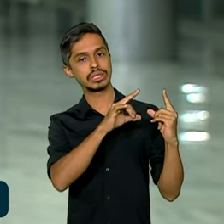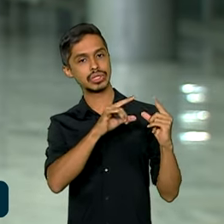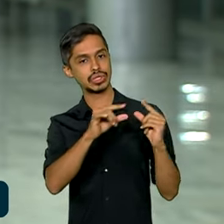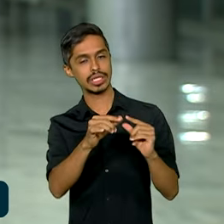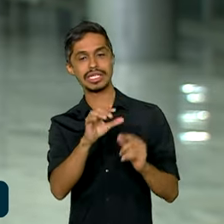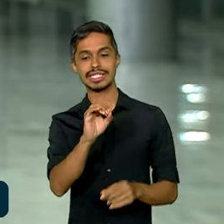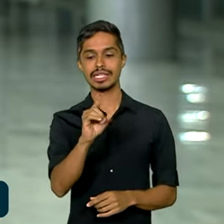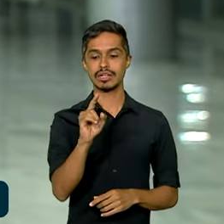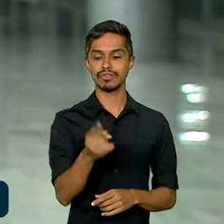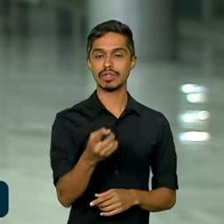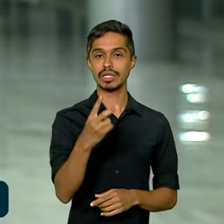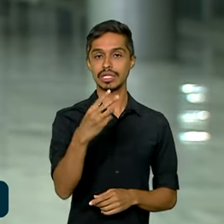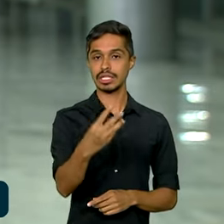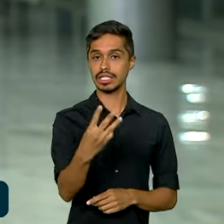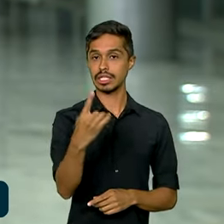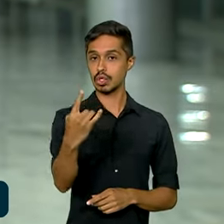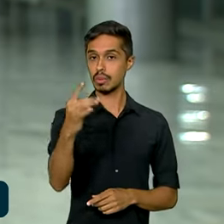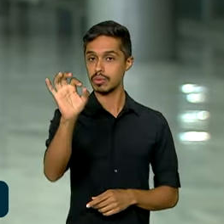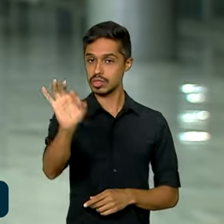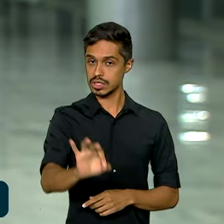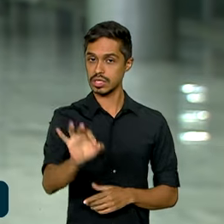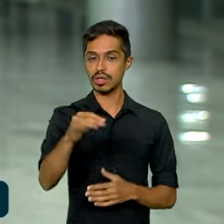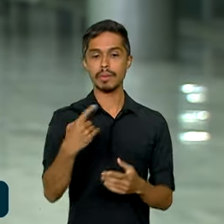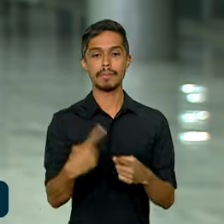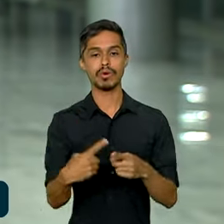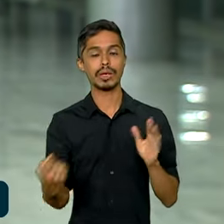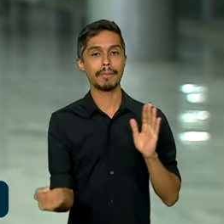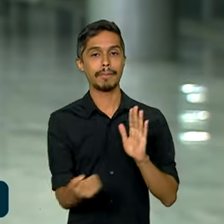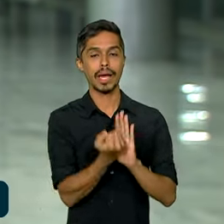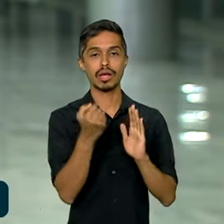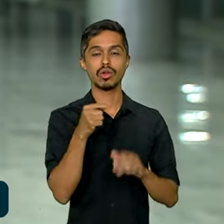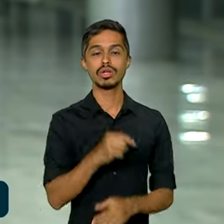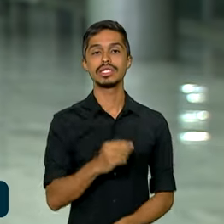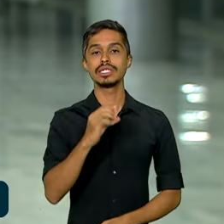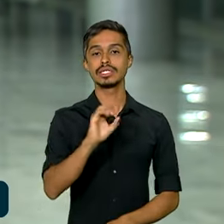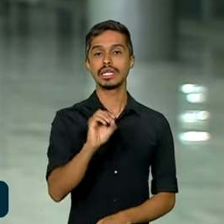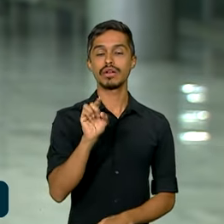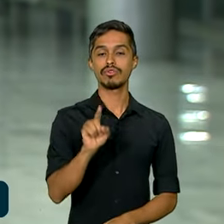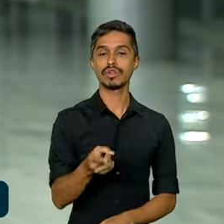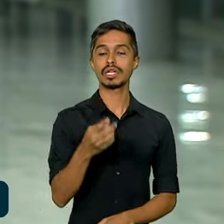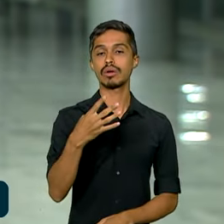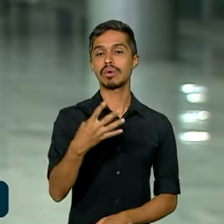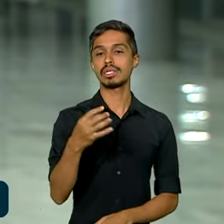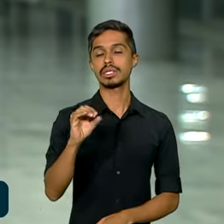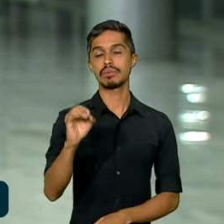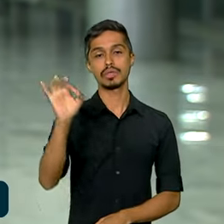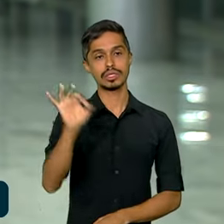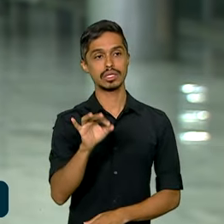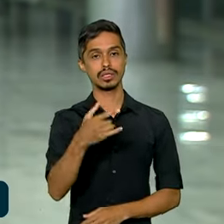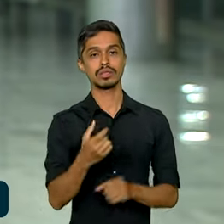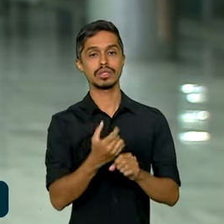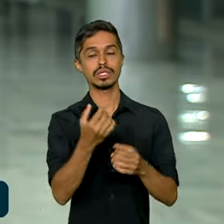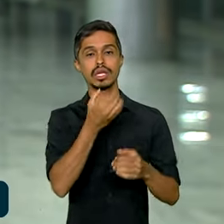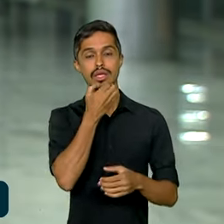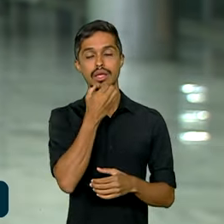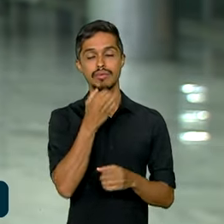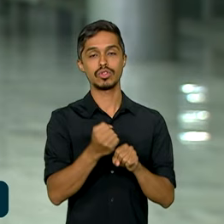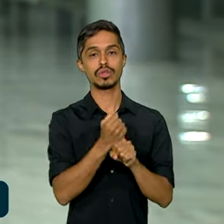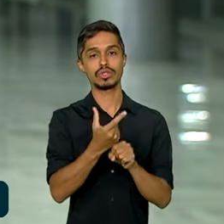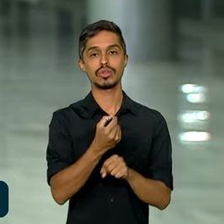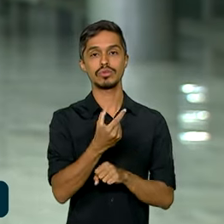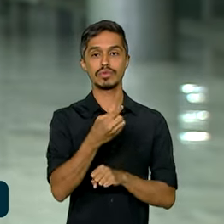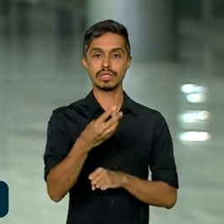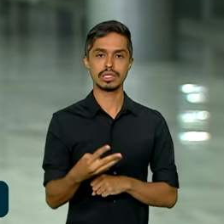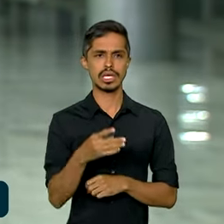0,31% após marcar aí 0,40% em dezembro de 2023. Esse novo